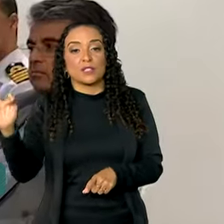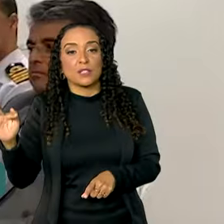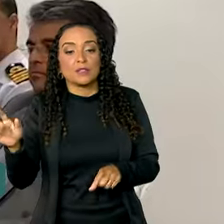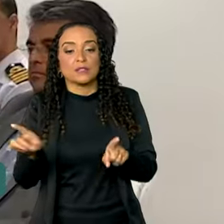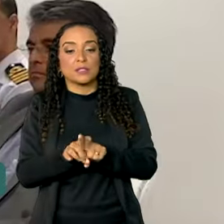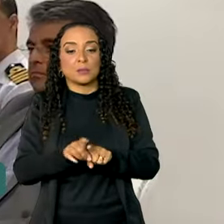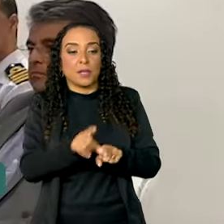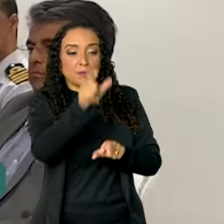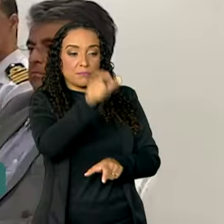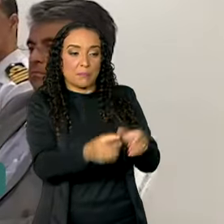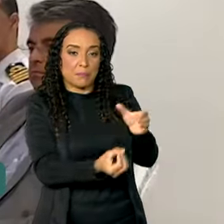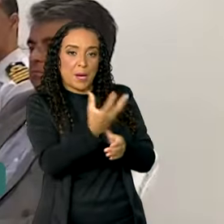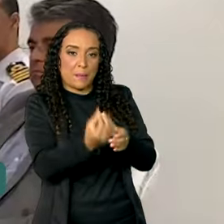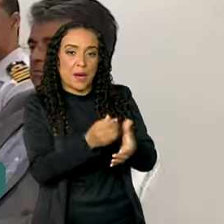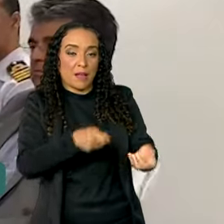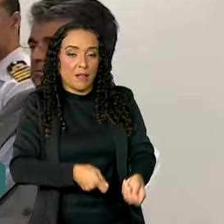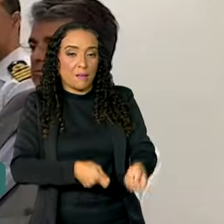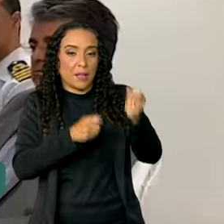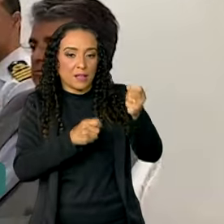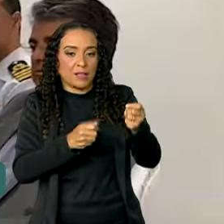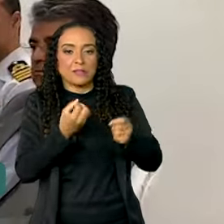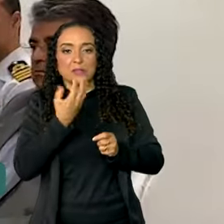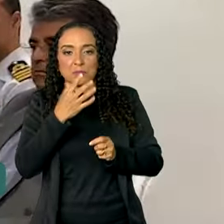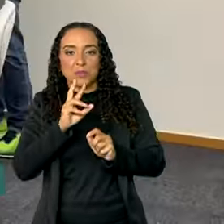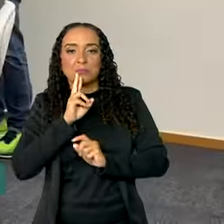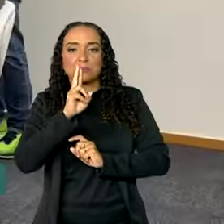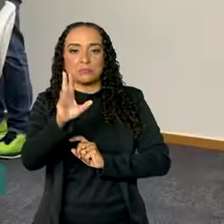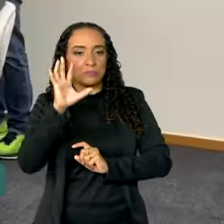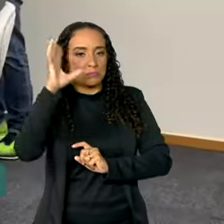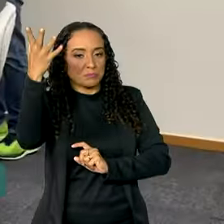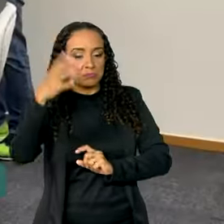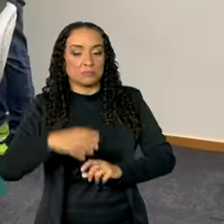e os produtores de pescado para o bom resultado.